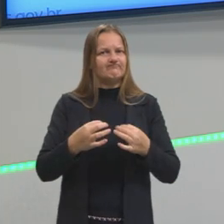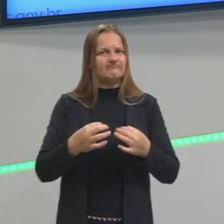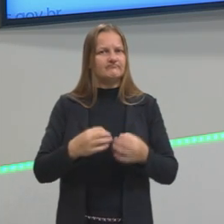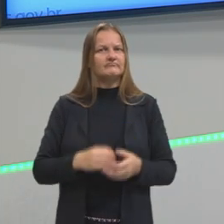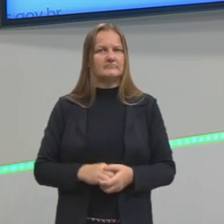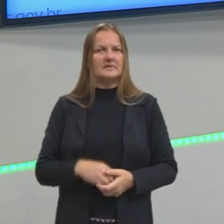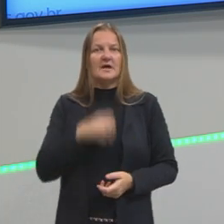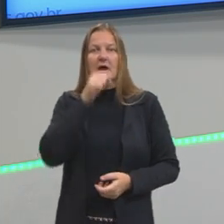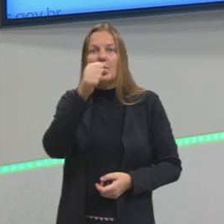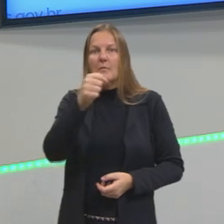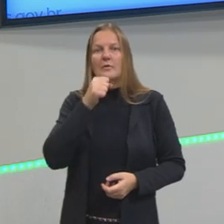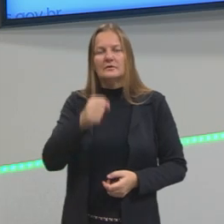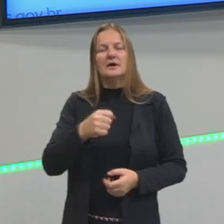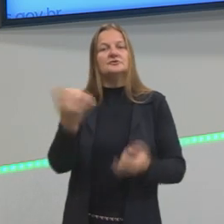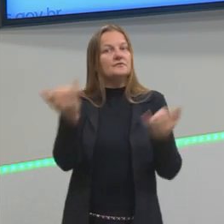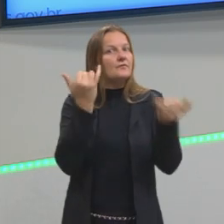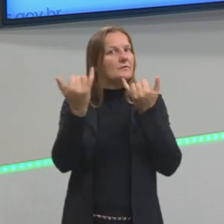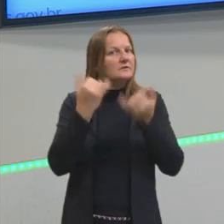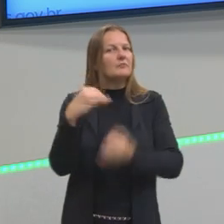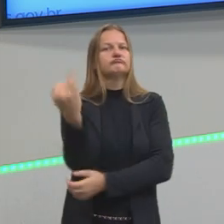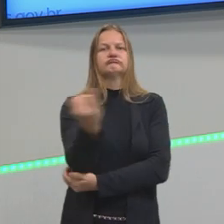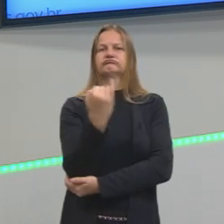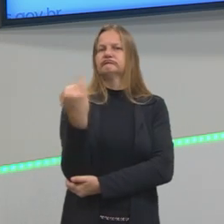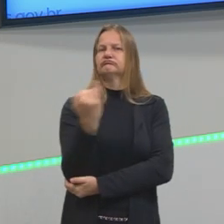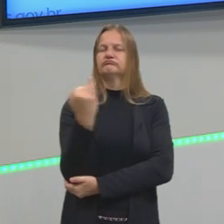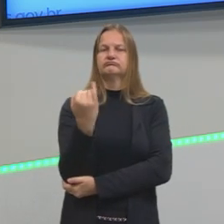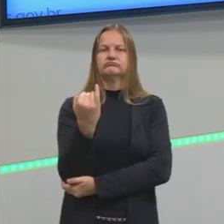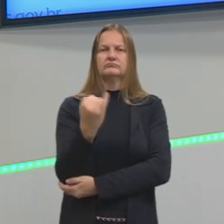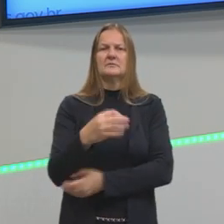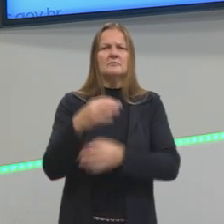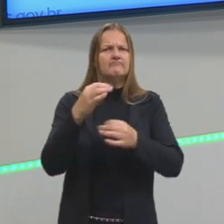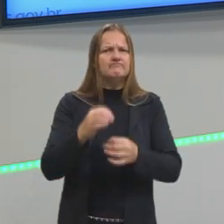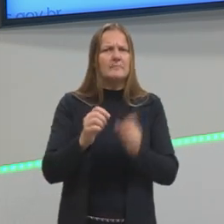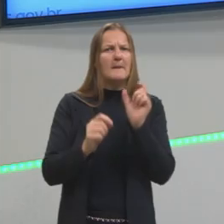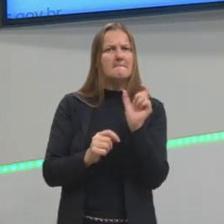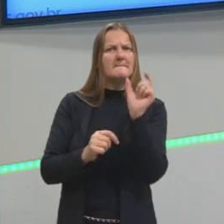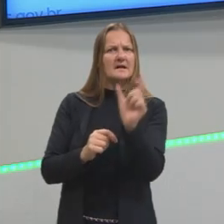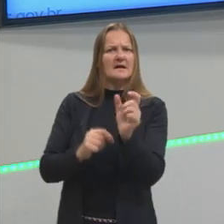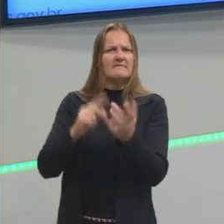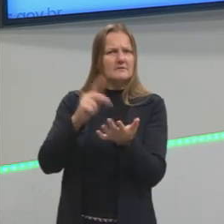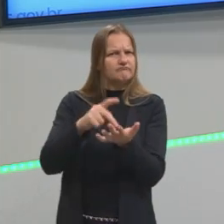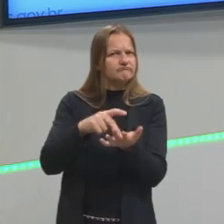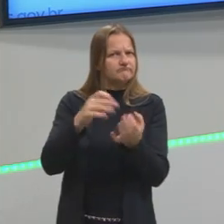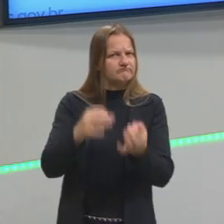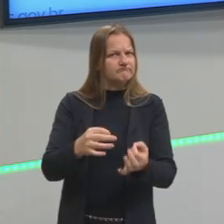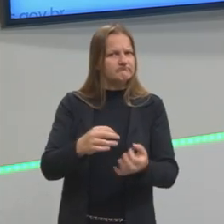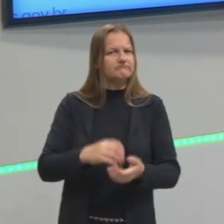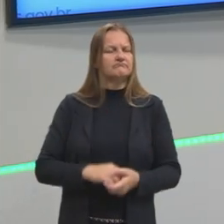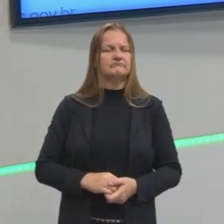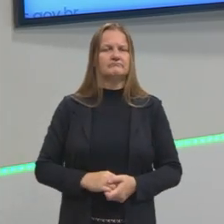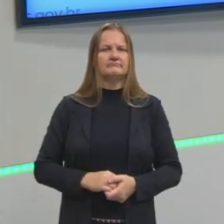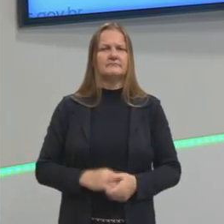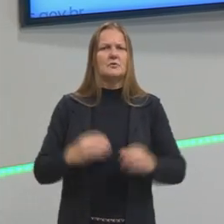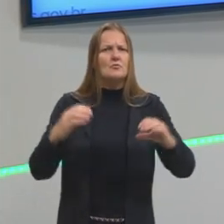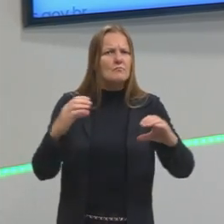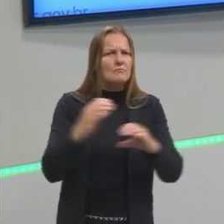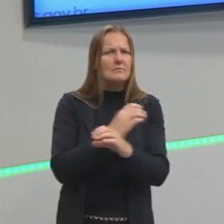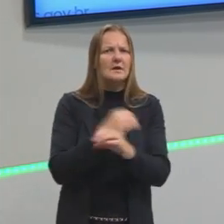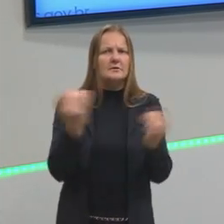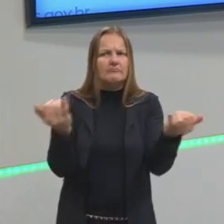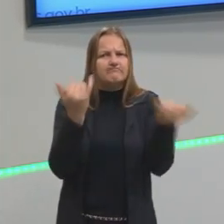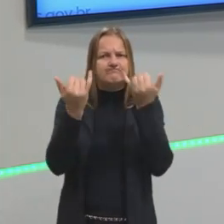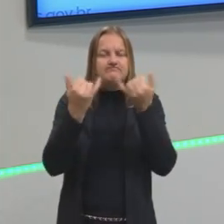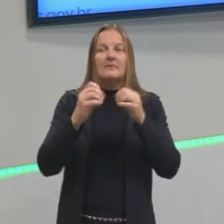Quando a gente passa uma informação, quando o jornal nos dá uma informação, a gente precisa ter aquela informação completa e